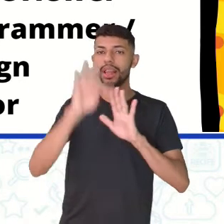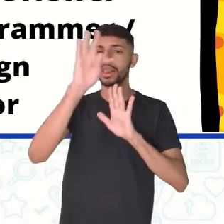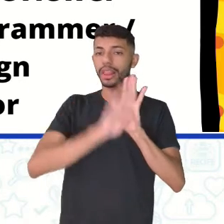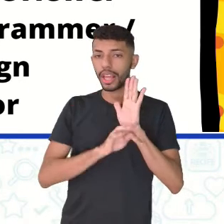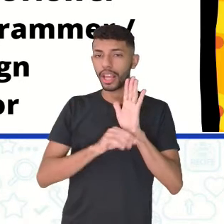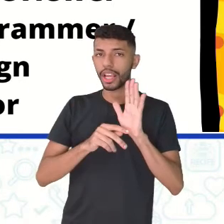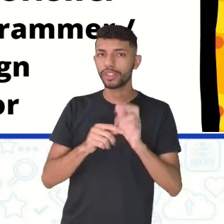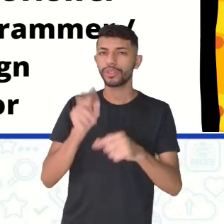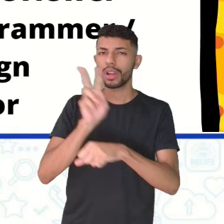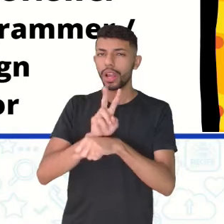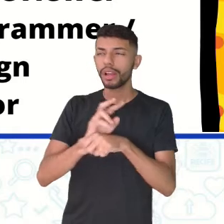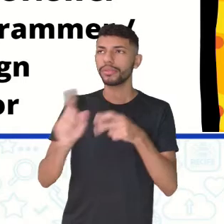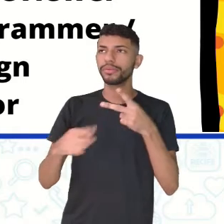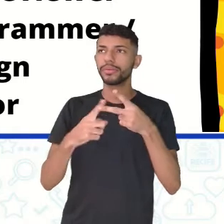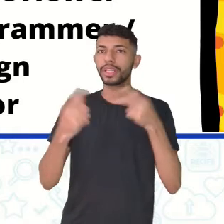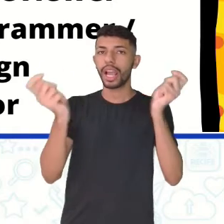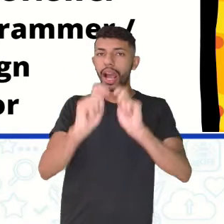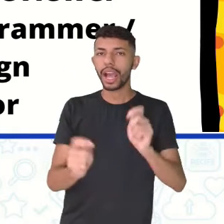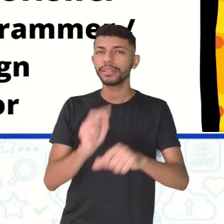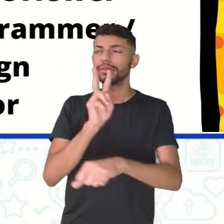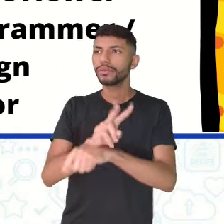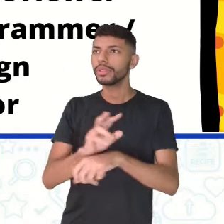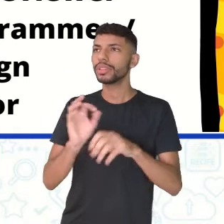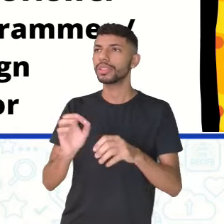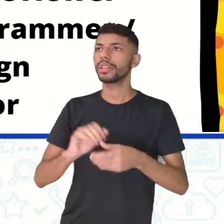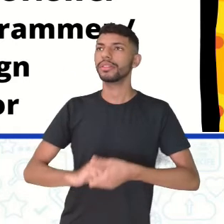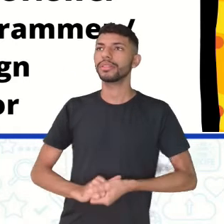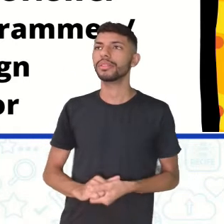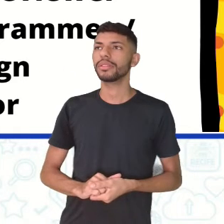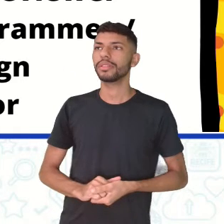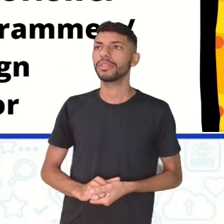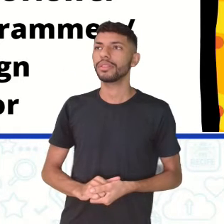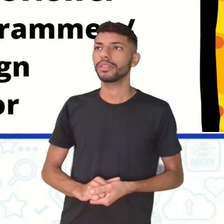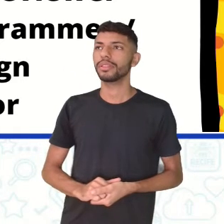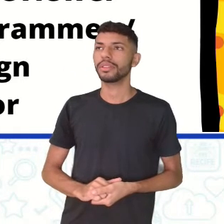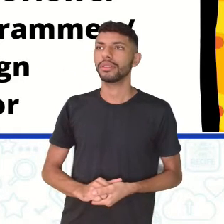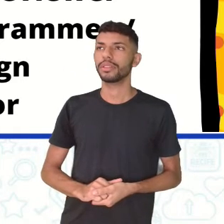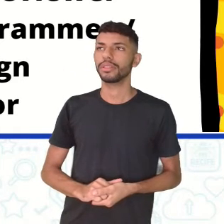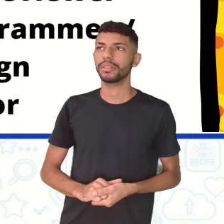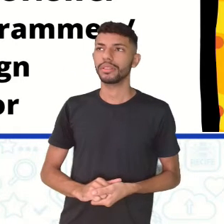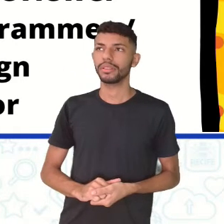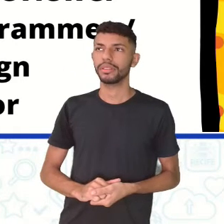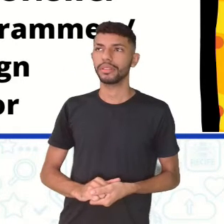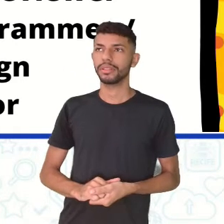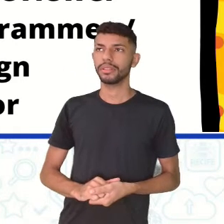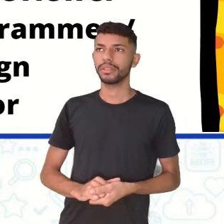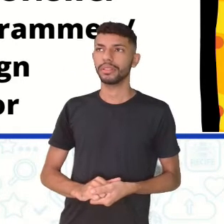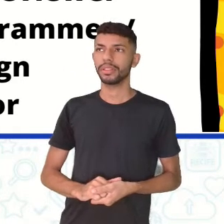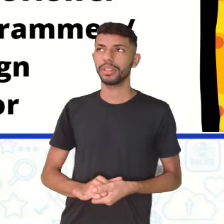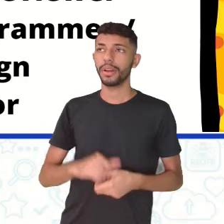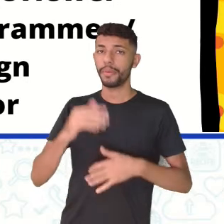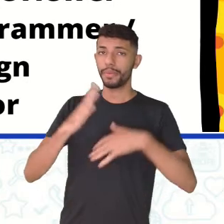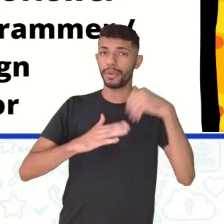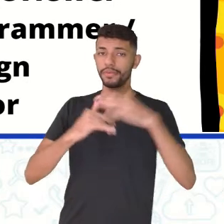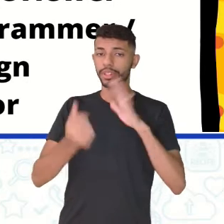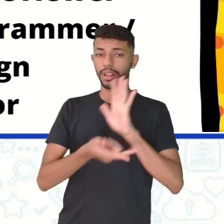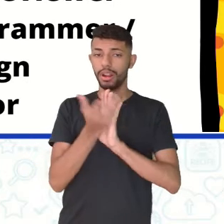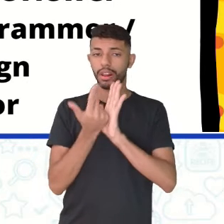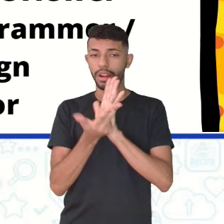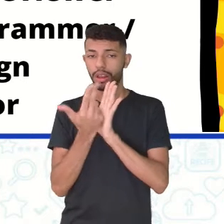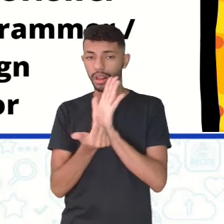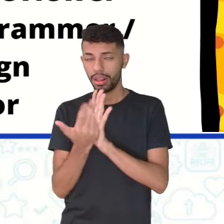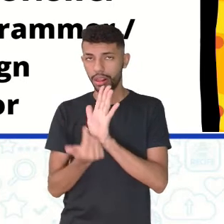arte, né? Text Reviewer, Art Reviewer, Diagrammer, ou então designer, que é o